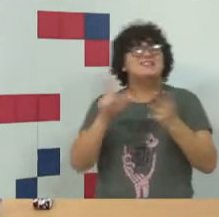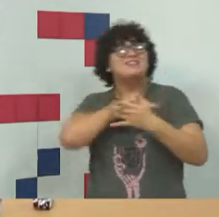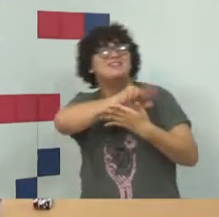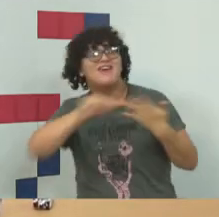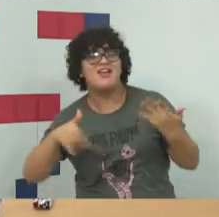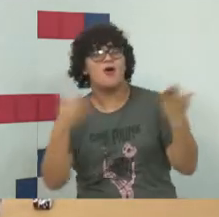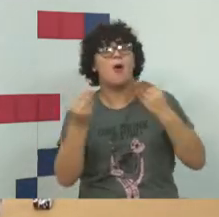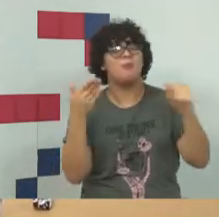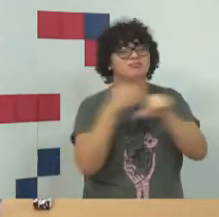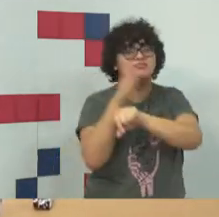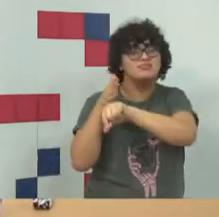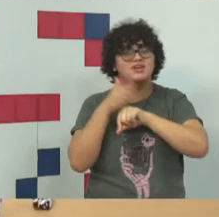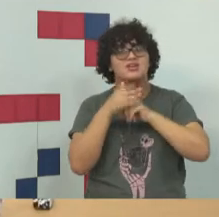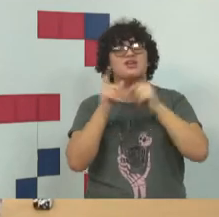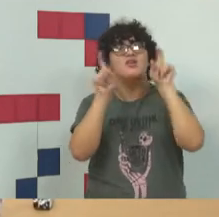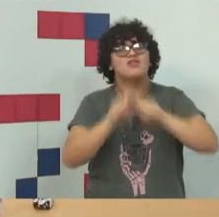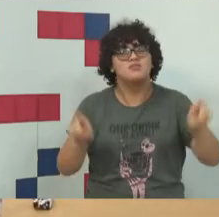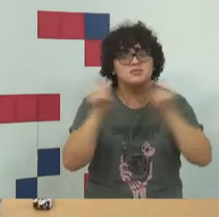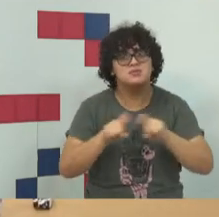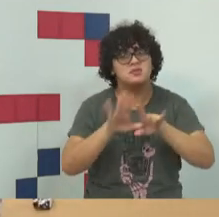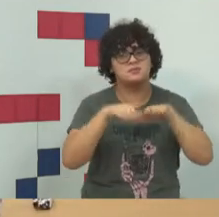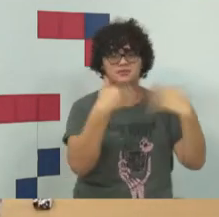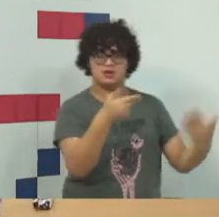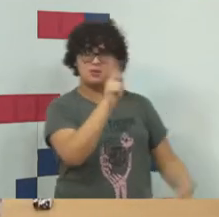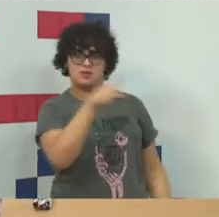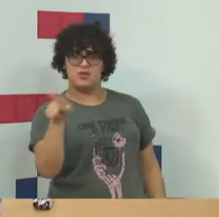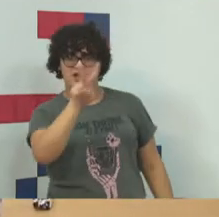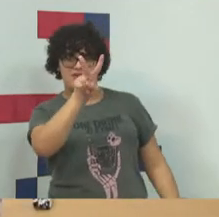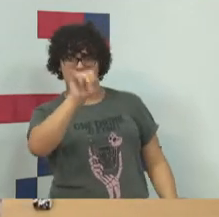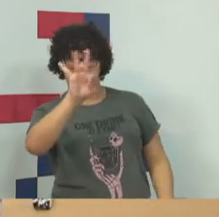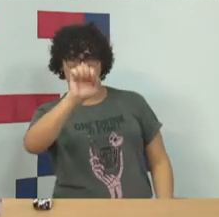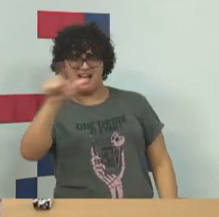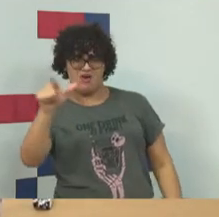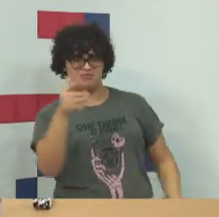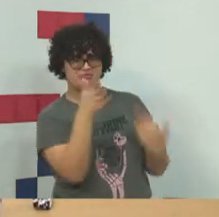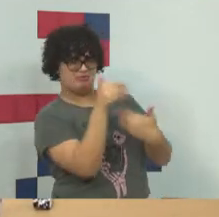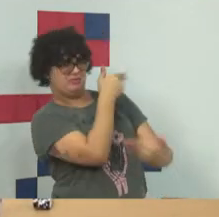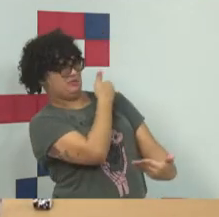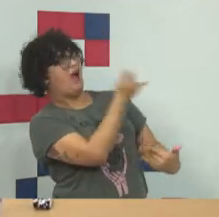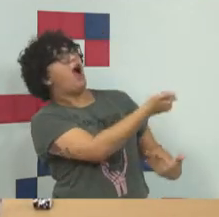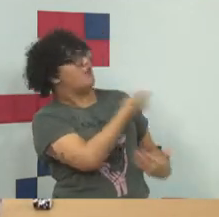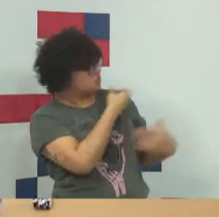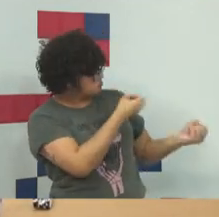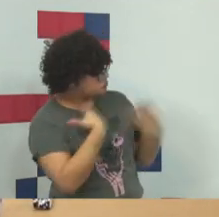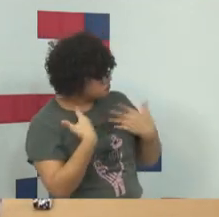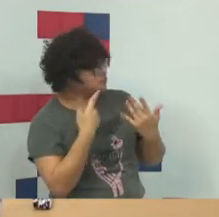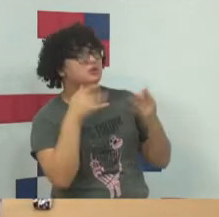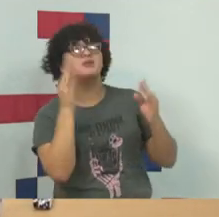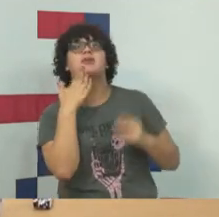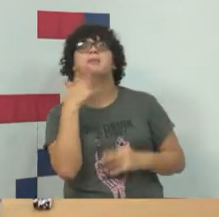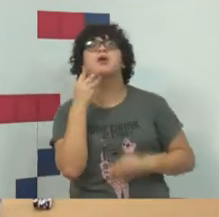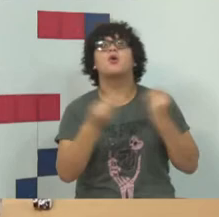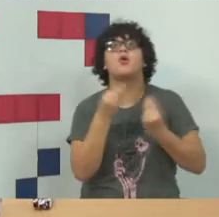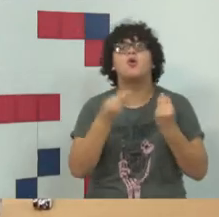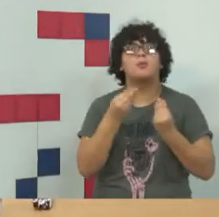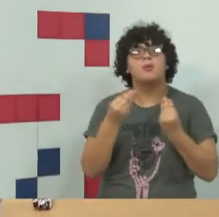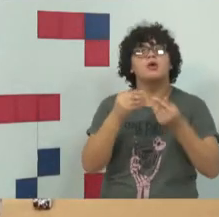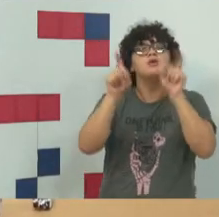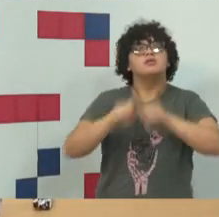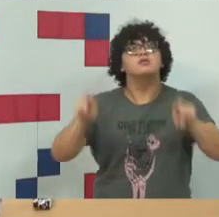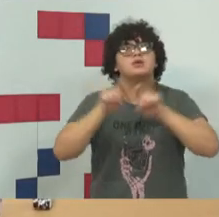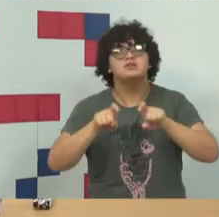ou o direito de ser informado do professor Vidal Serrano lá atrás? Será que o direito de receber as informações não